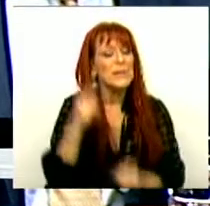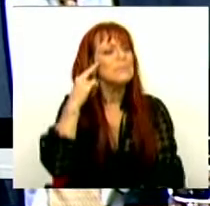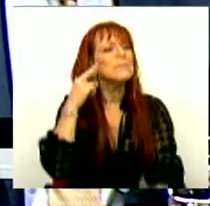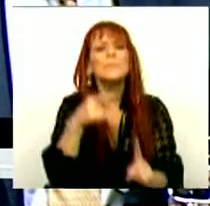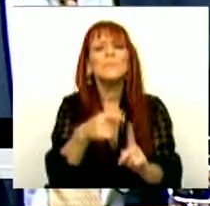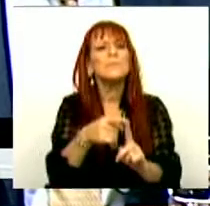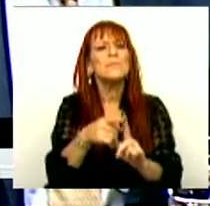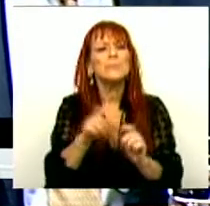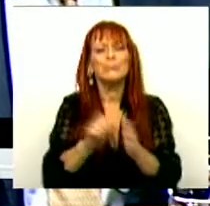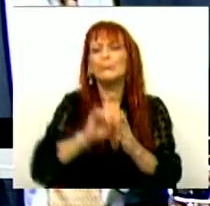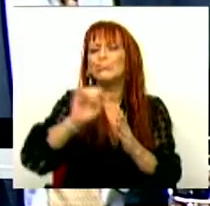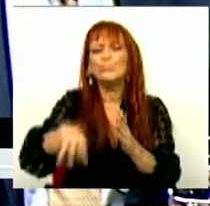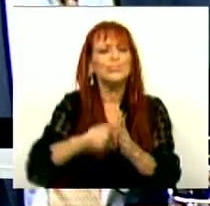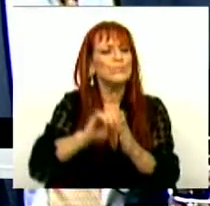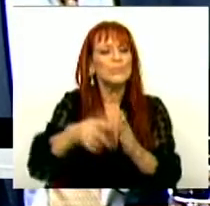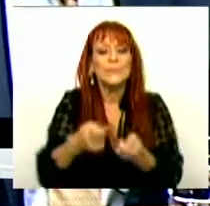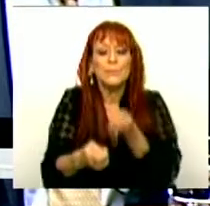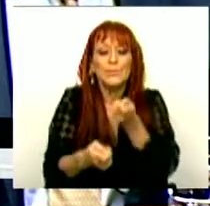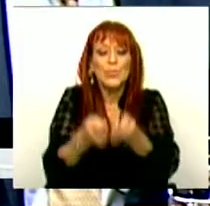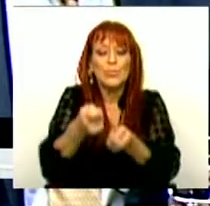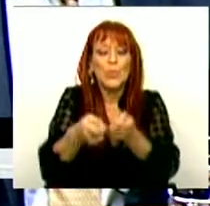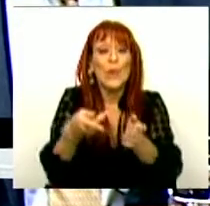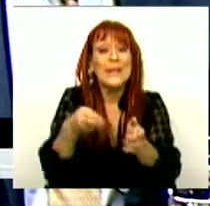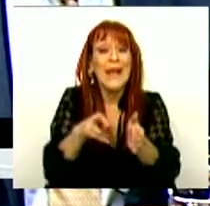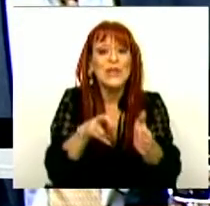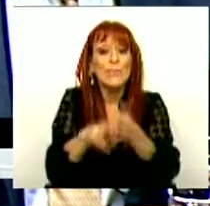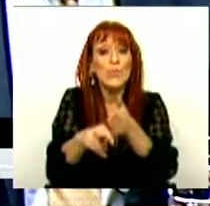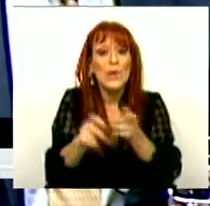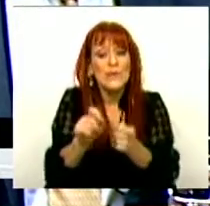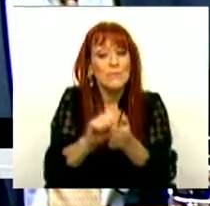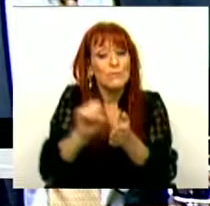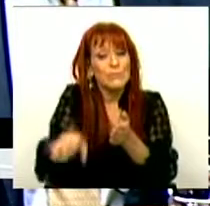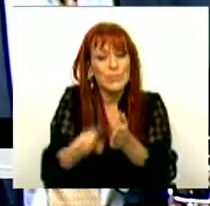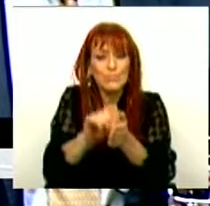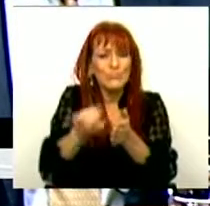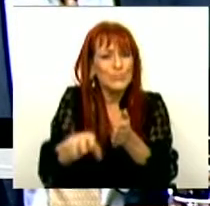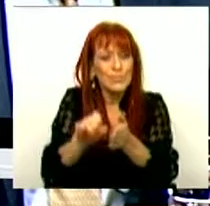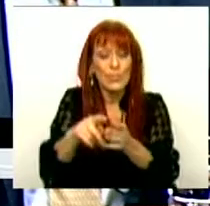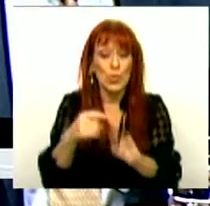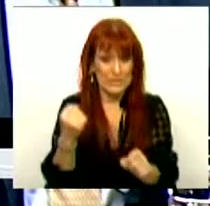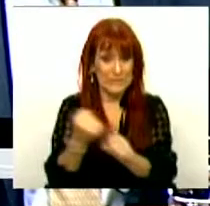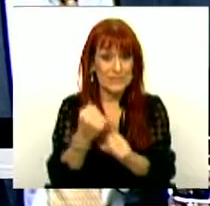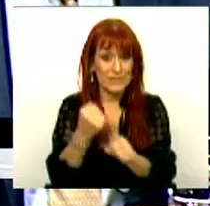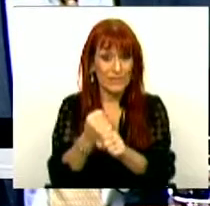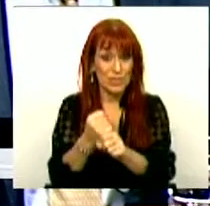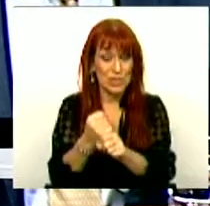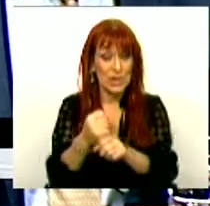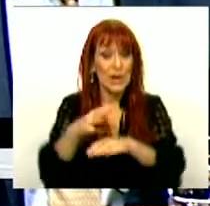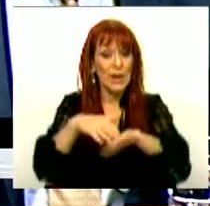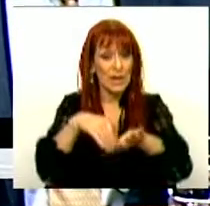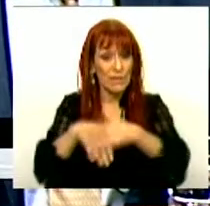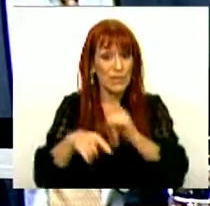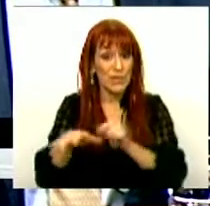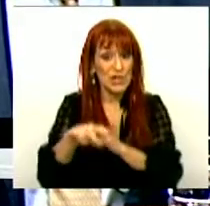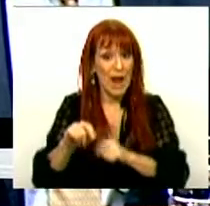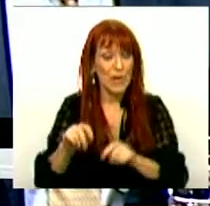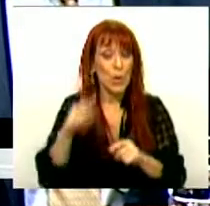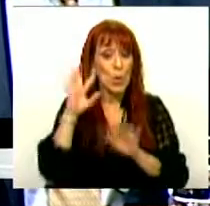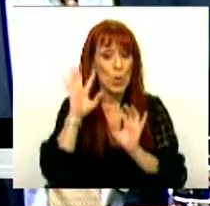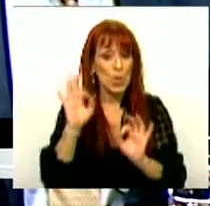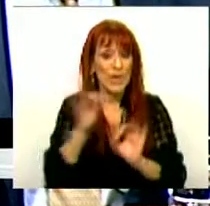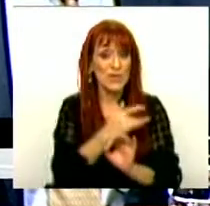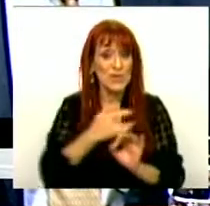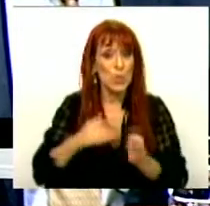vista a eliminação progressiva das taxas moderadoras para os serviços prestados no âmbito dos cuidados de saúde